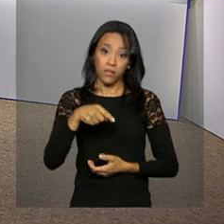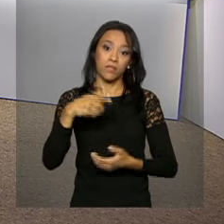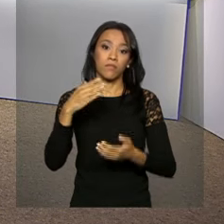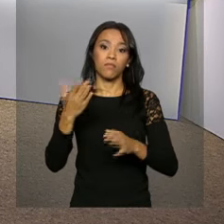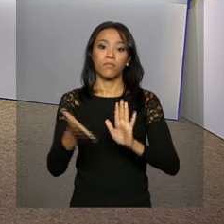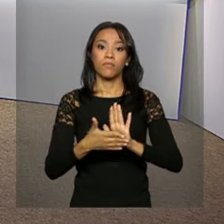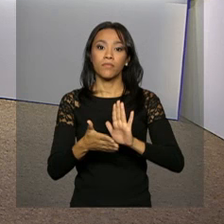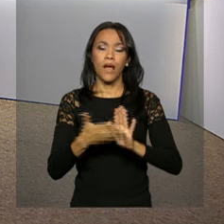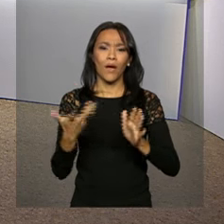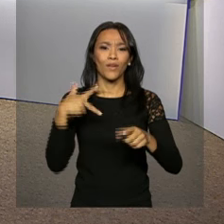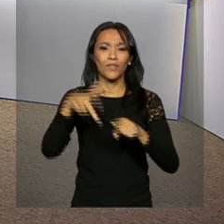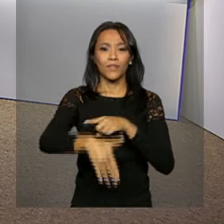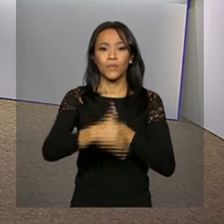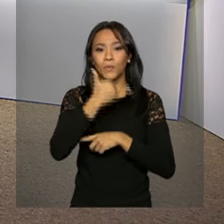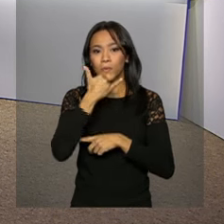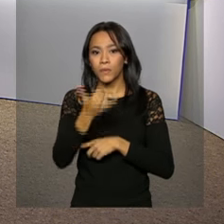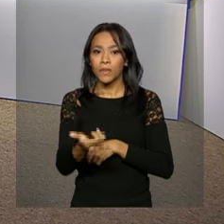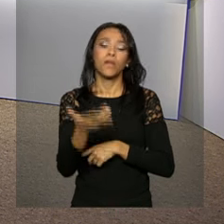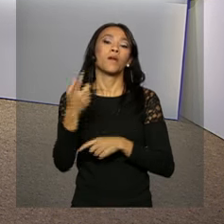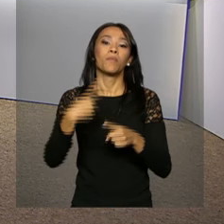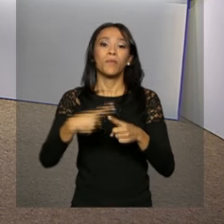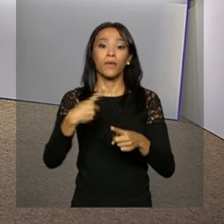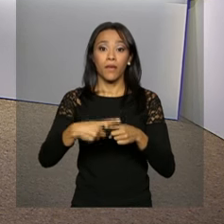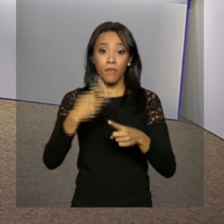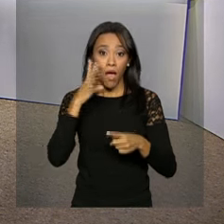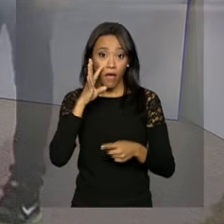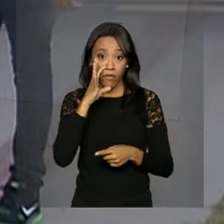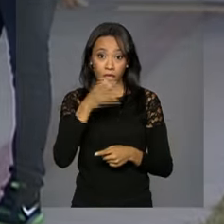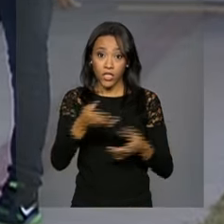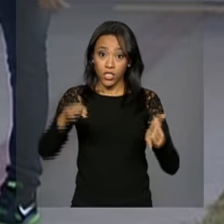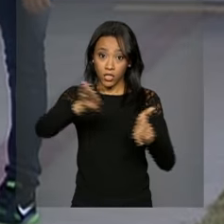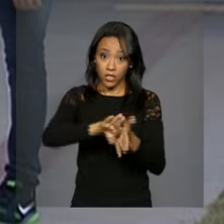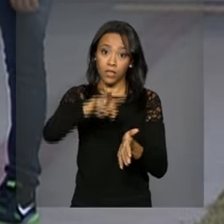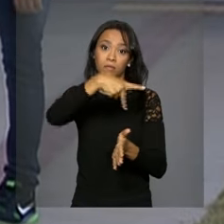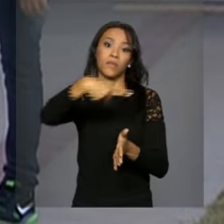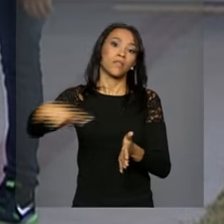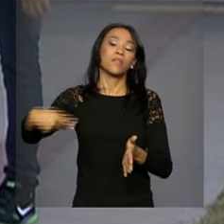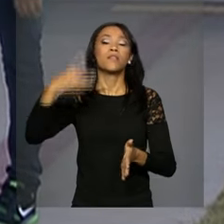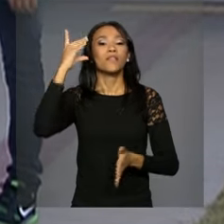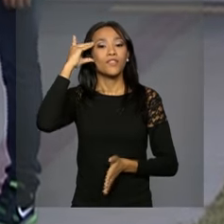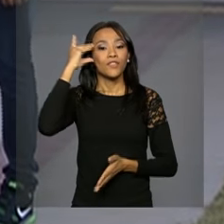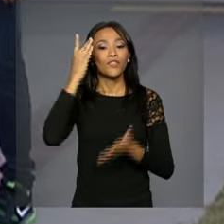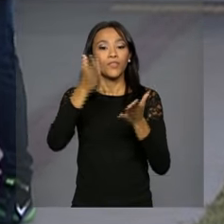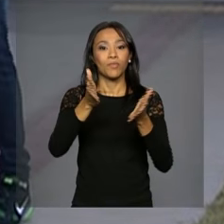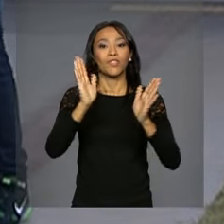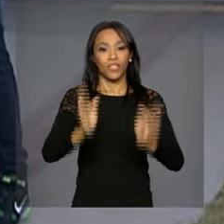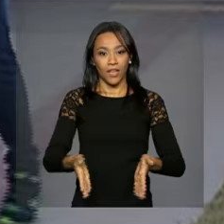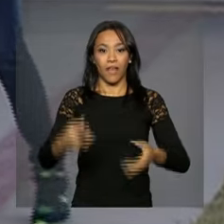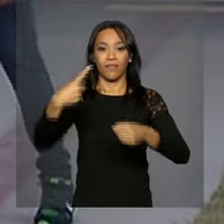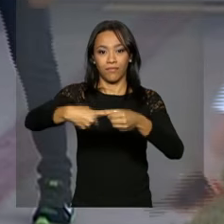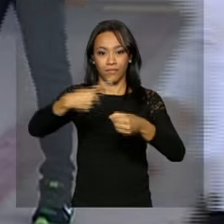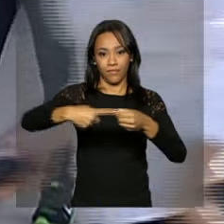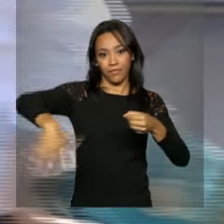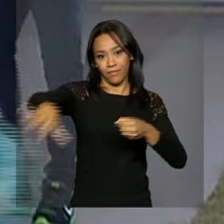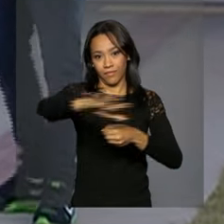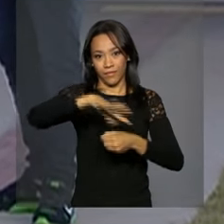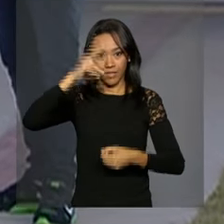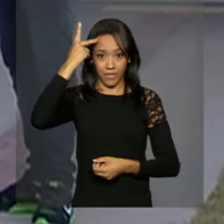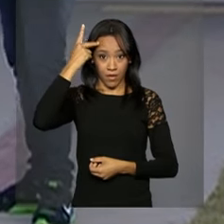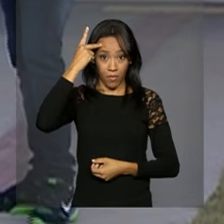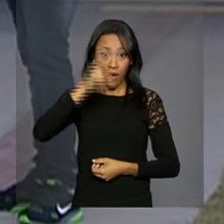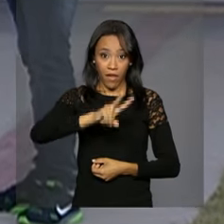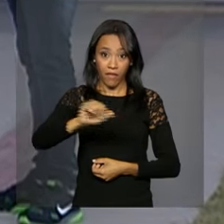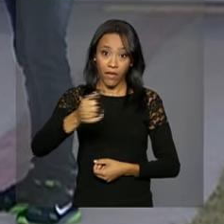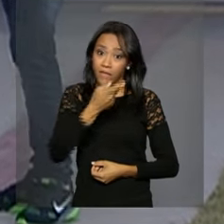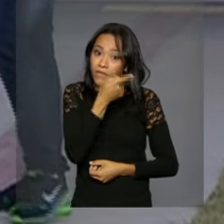Nós vamos interromper agora essa reportagem para acompanhar a chegada da presidenta Dilma Rousseff em Indaiatuba, São Paulo. Ela vai